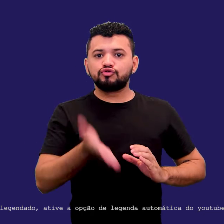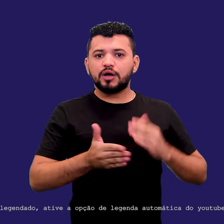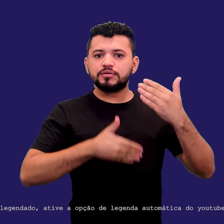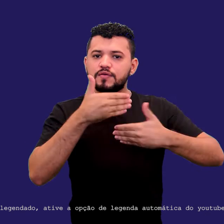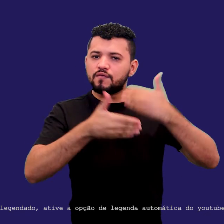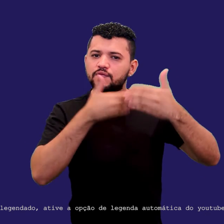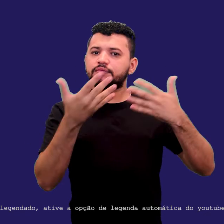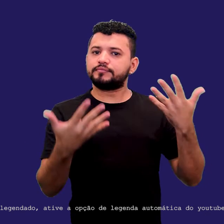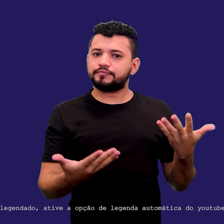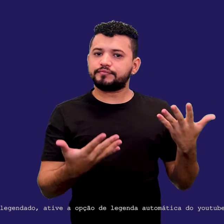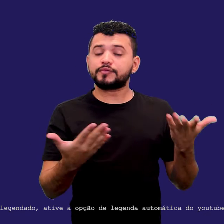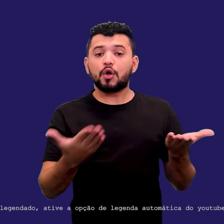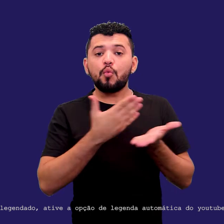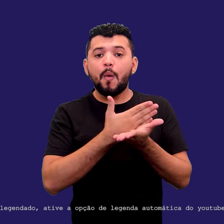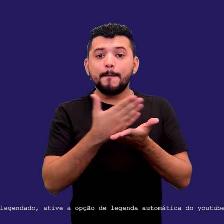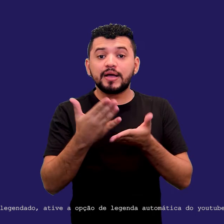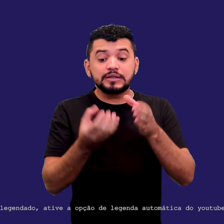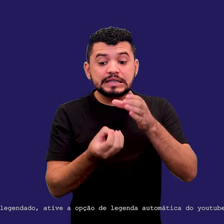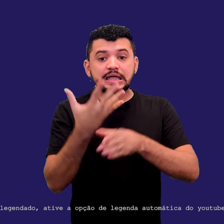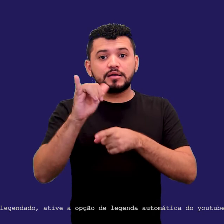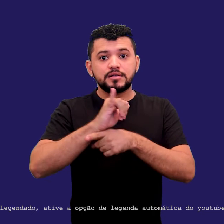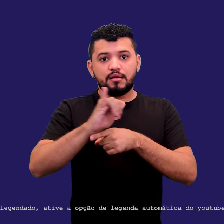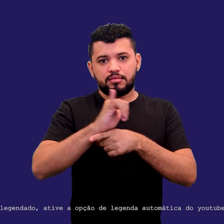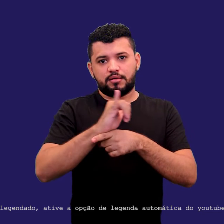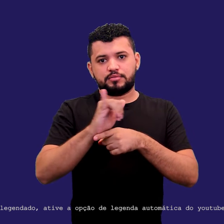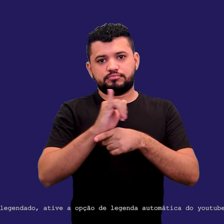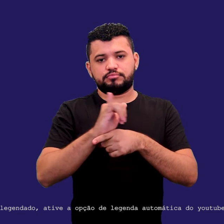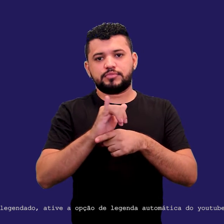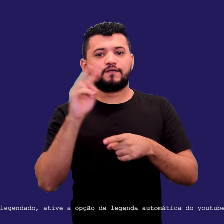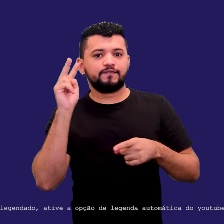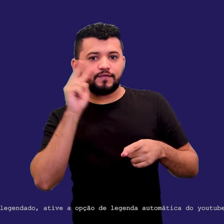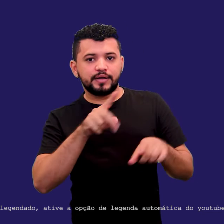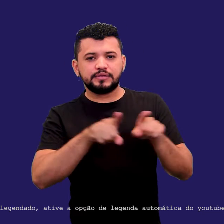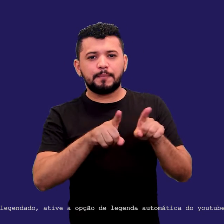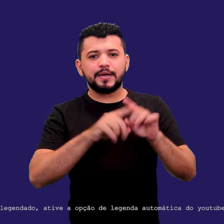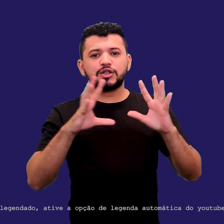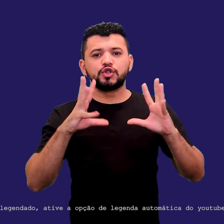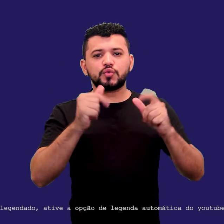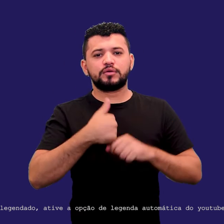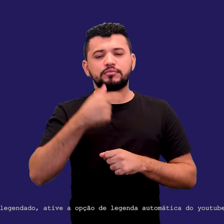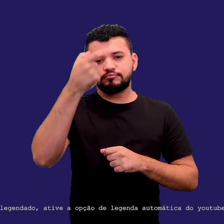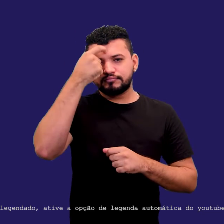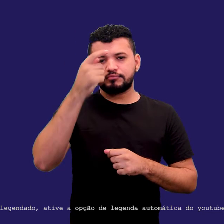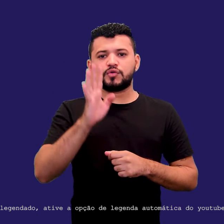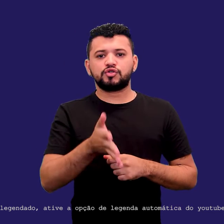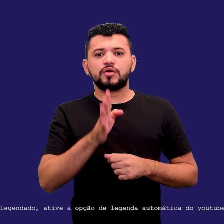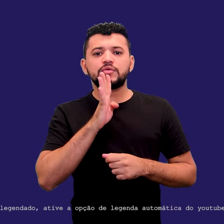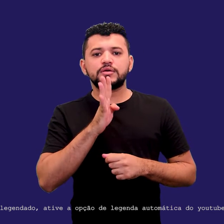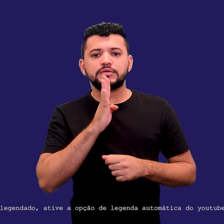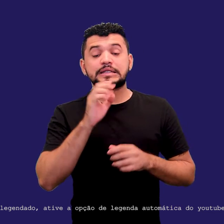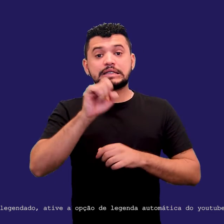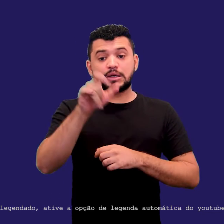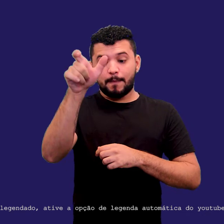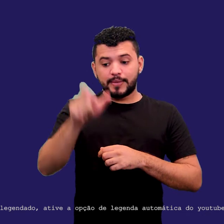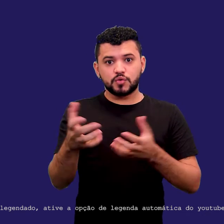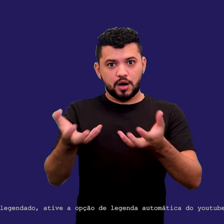começo a criar estratégias a partir do ponto de tomada de consciência. Então, se uma pessoa quer se desenvolver hoje, tem que